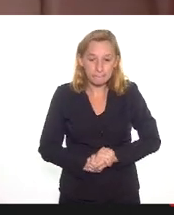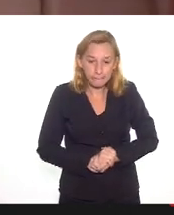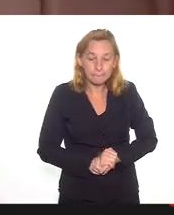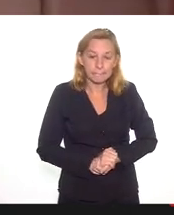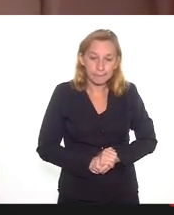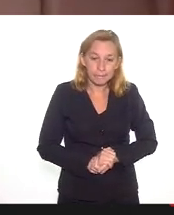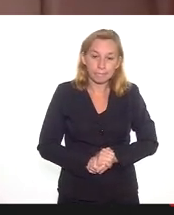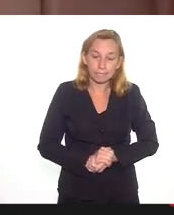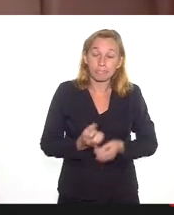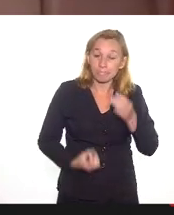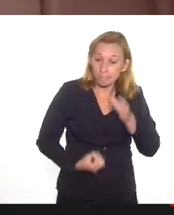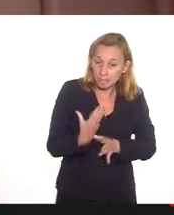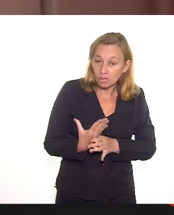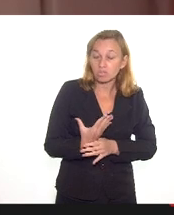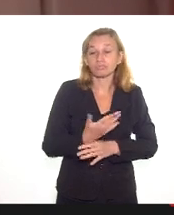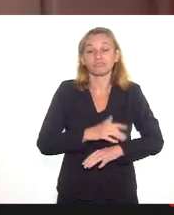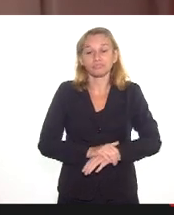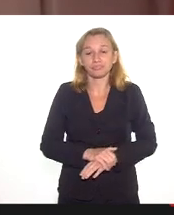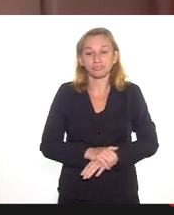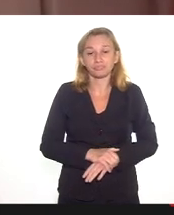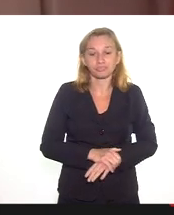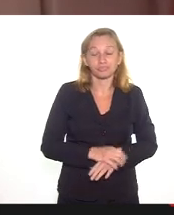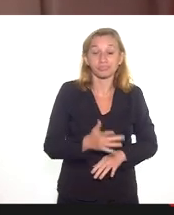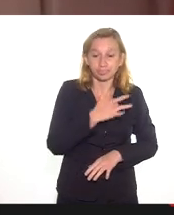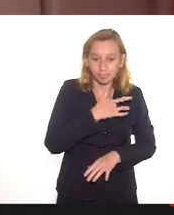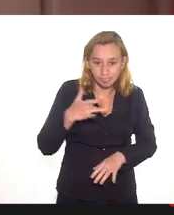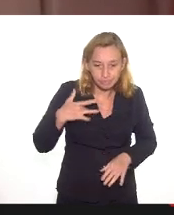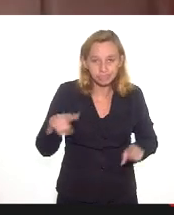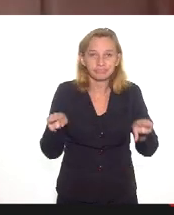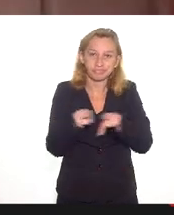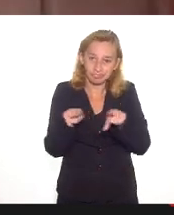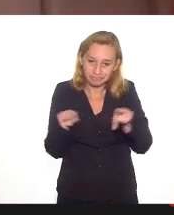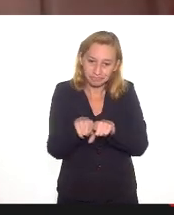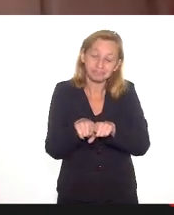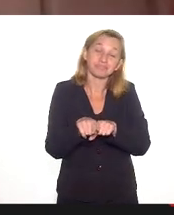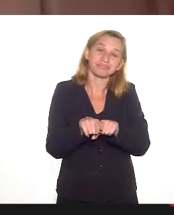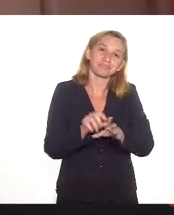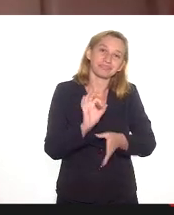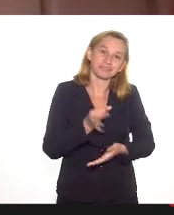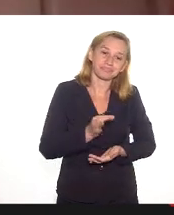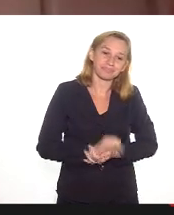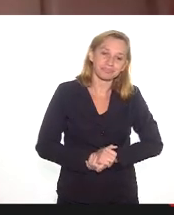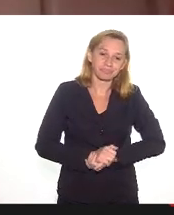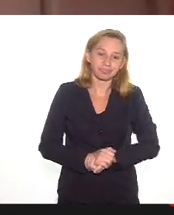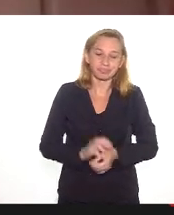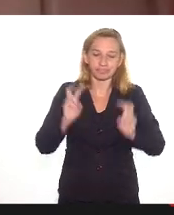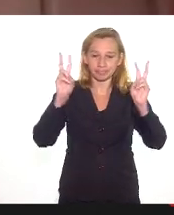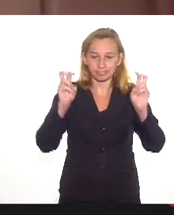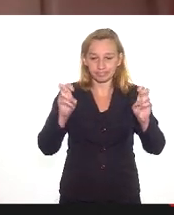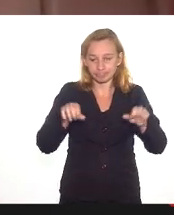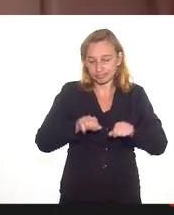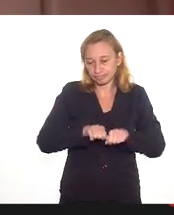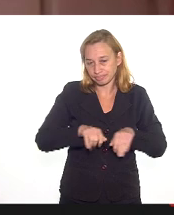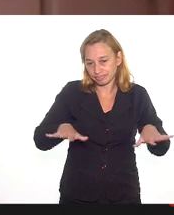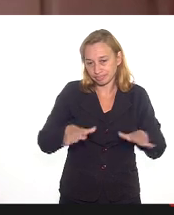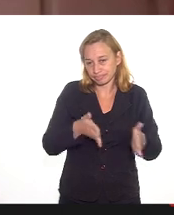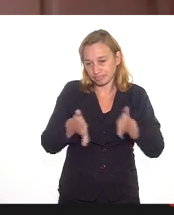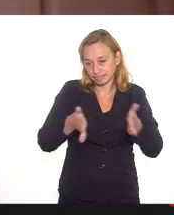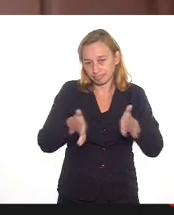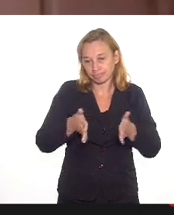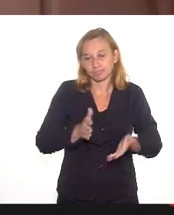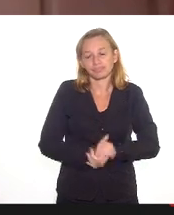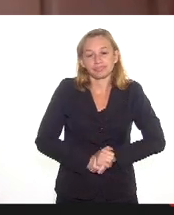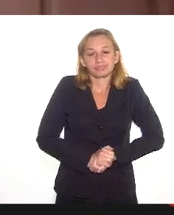para a produção e promoção de saúde, inclusive. nesse tempo tão crítico de saúde.